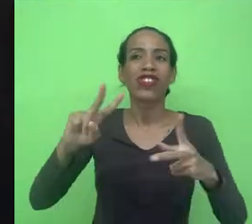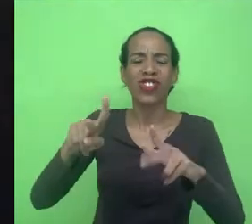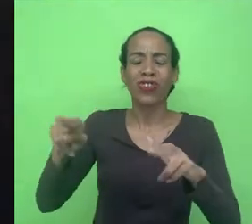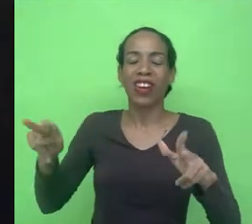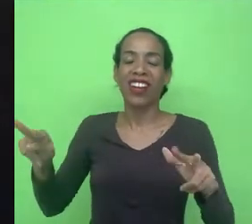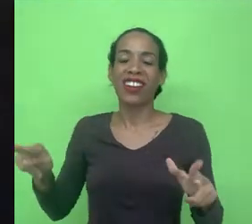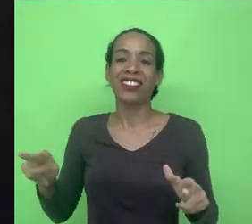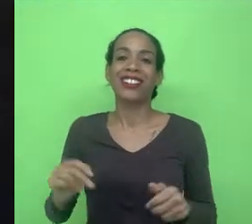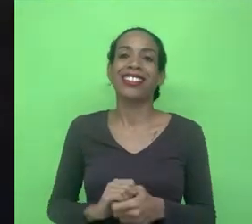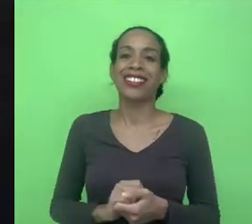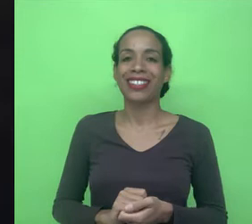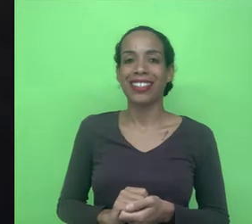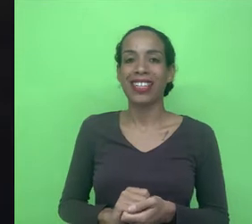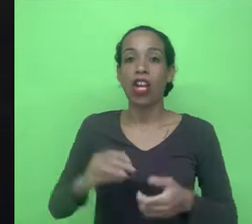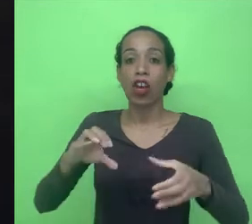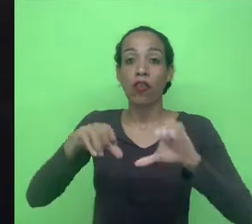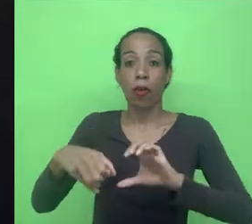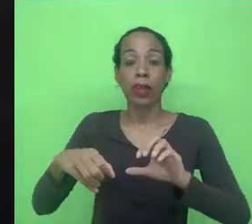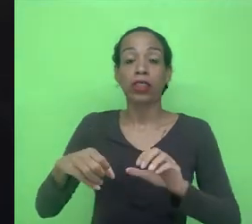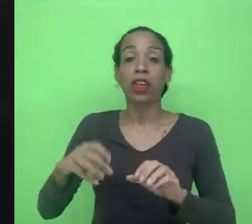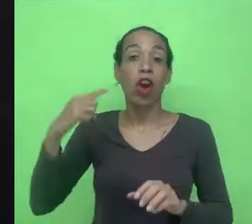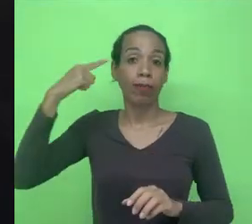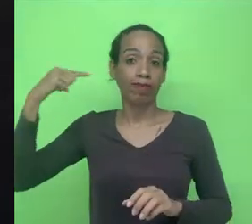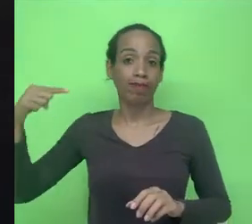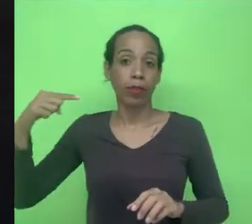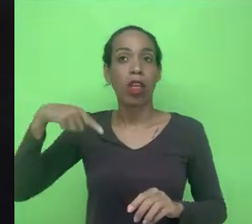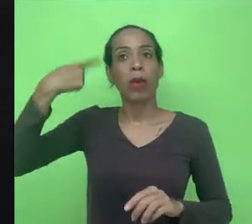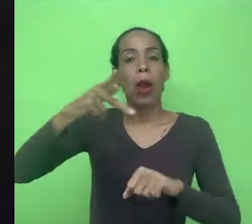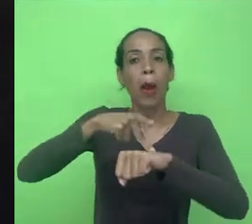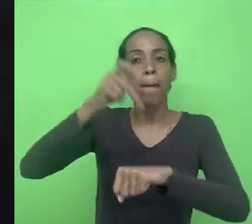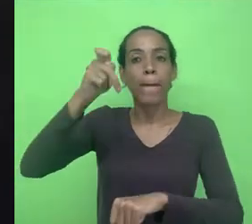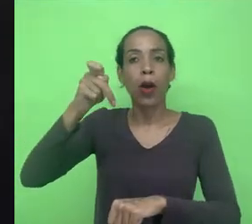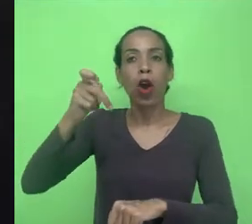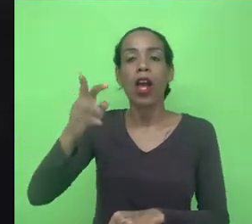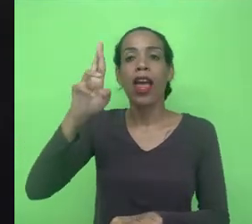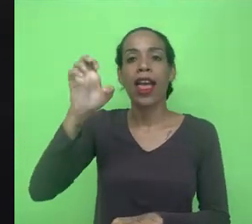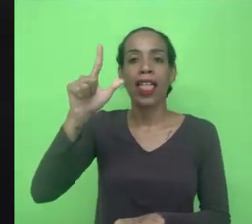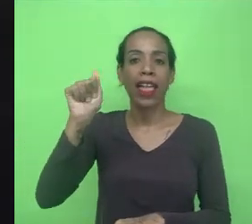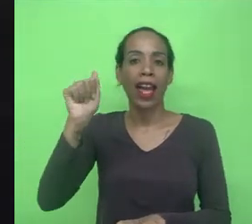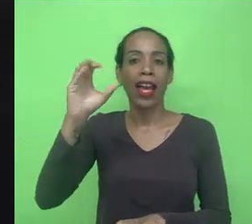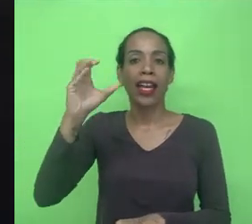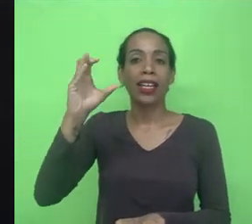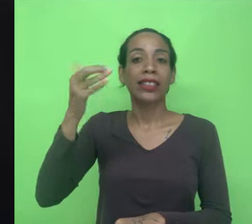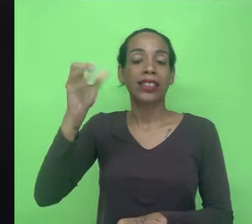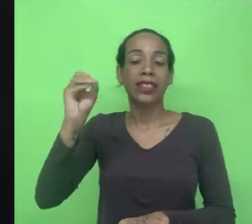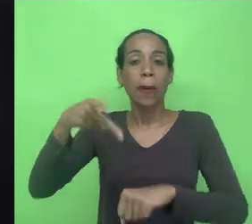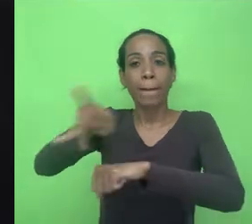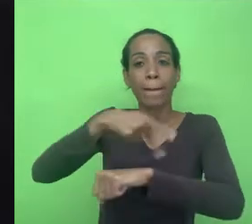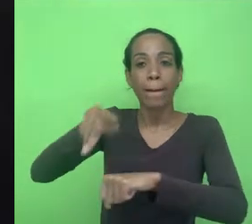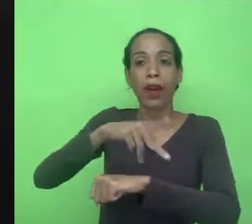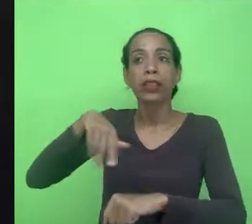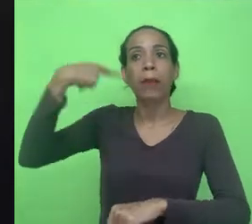Eu me formei em Direito, depois fiz pós-graduação em Relações Internacionais, depois fui para a área de Comunicação,